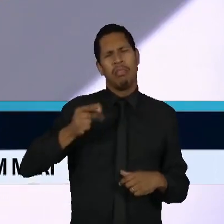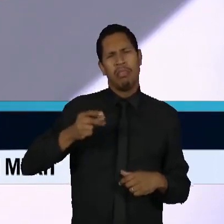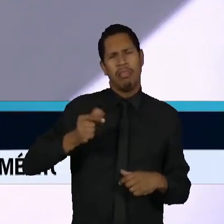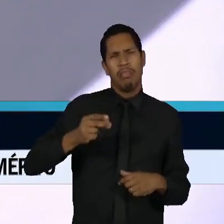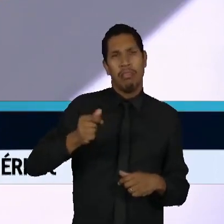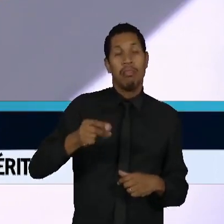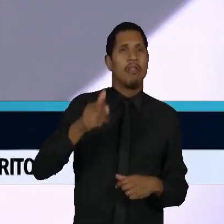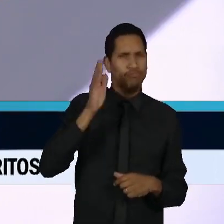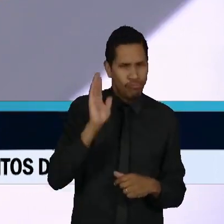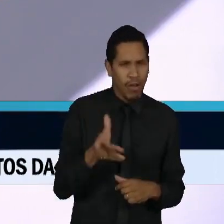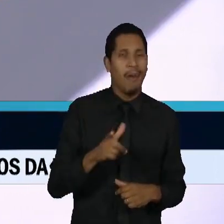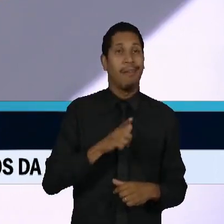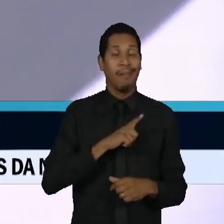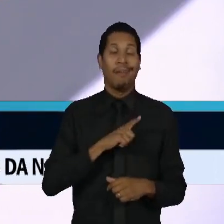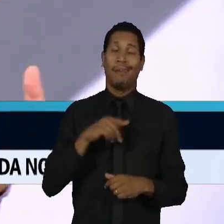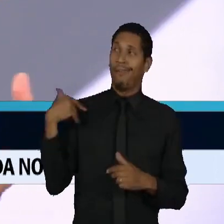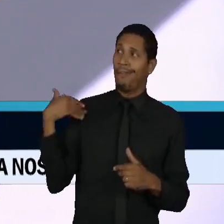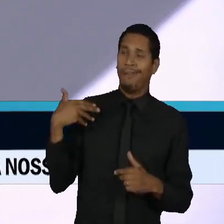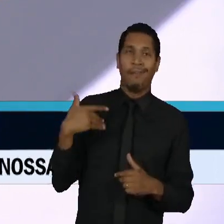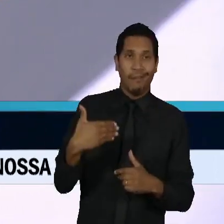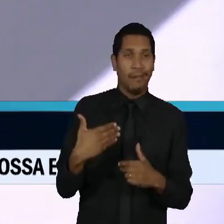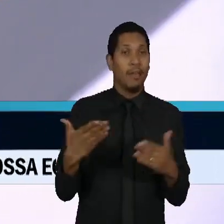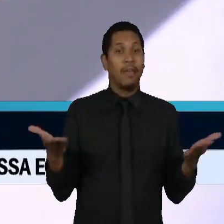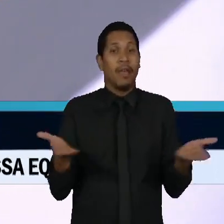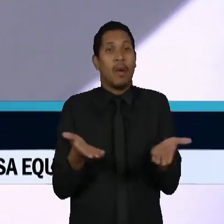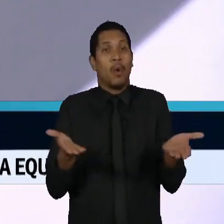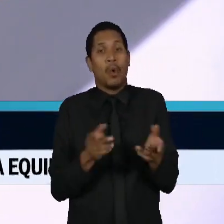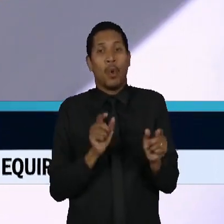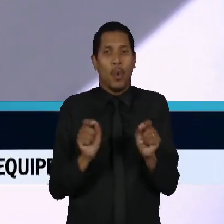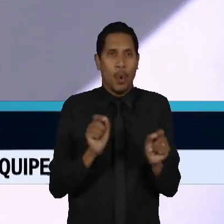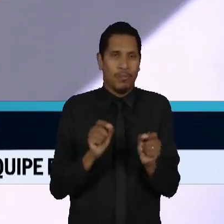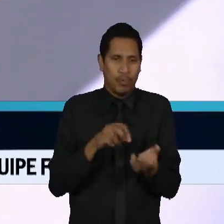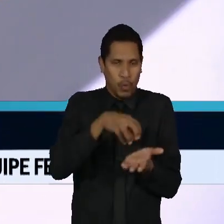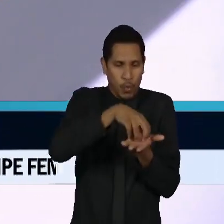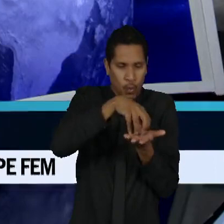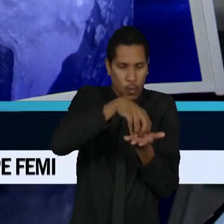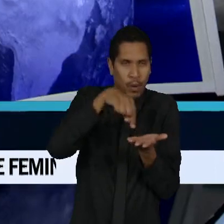também uma instabilidade grande regional.